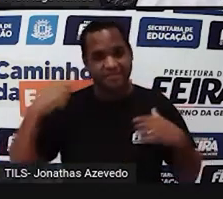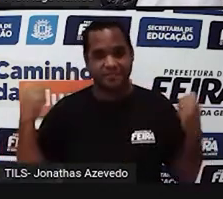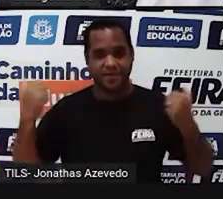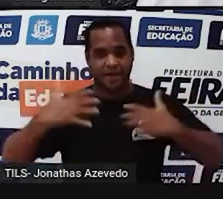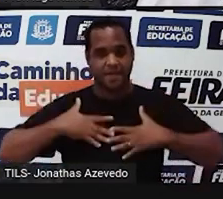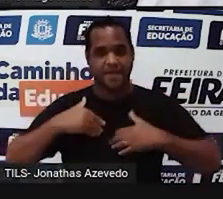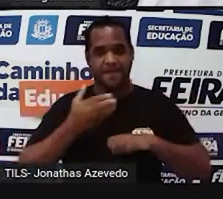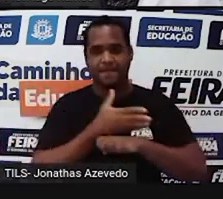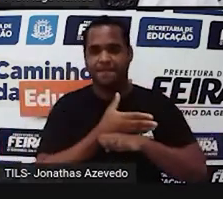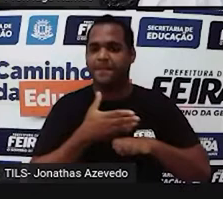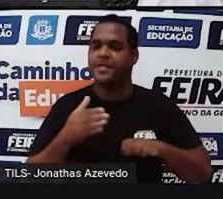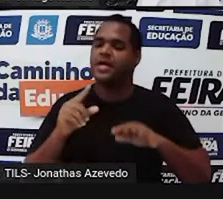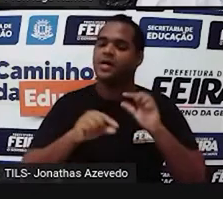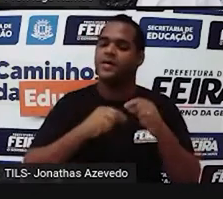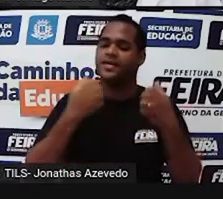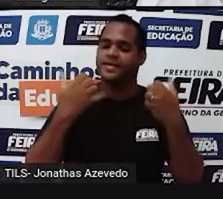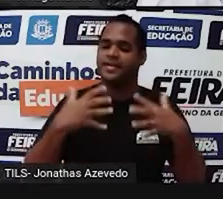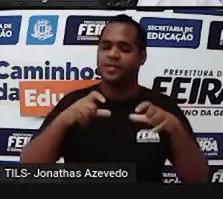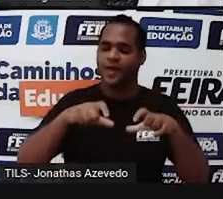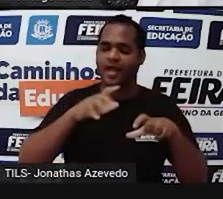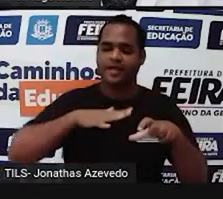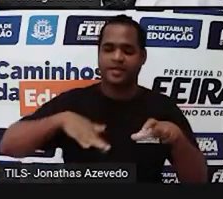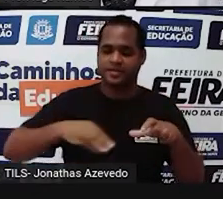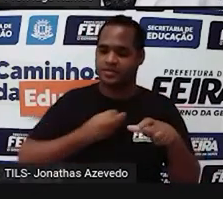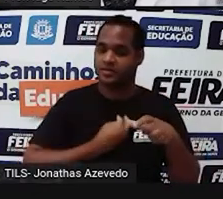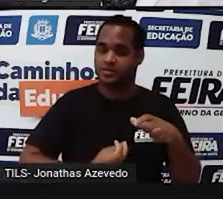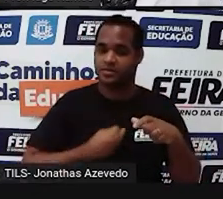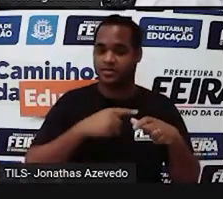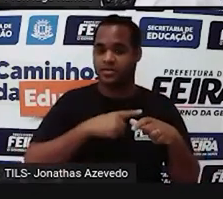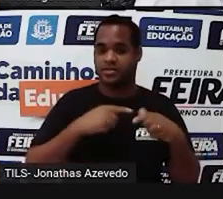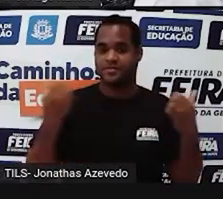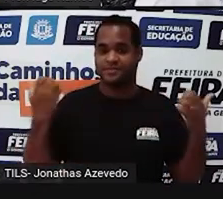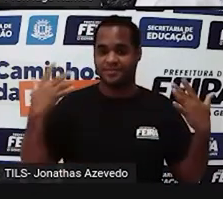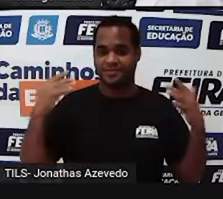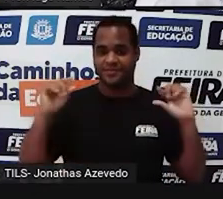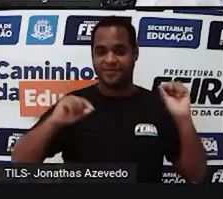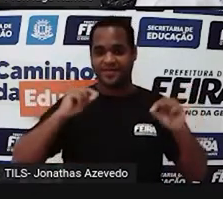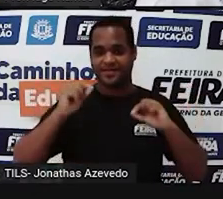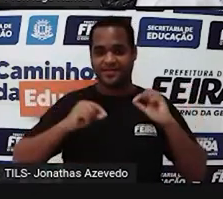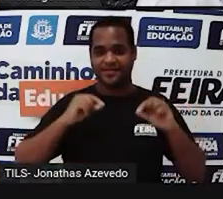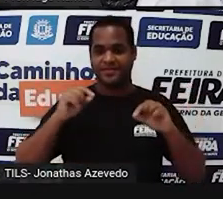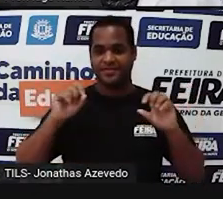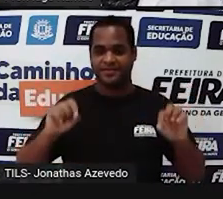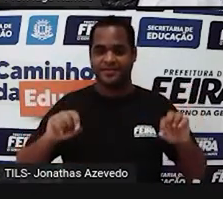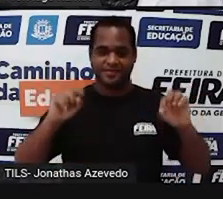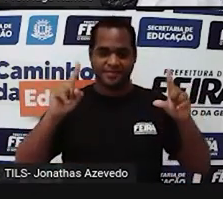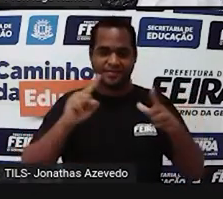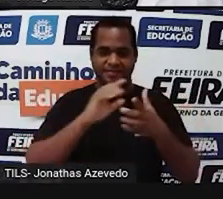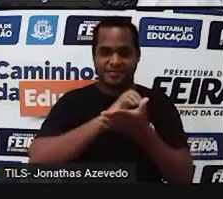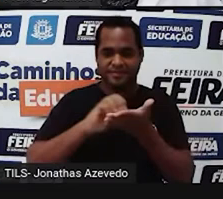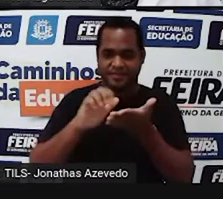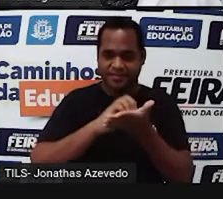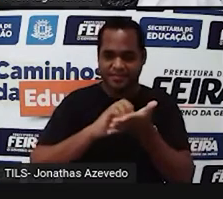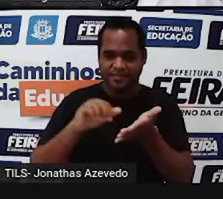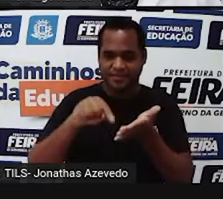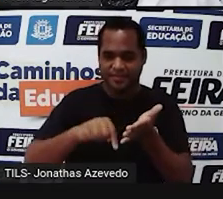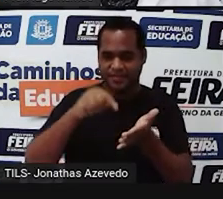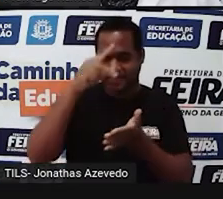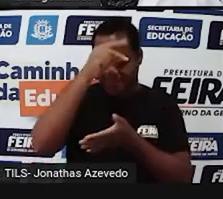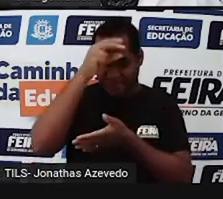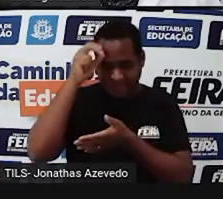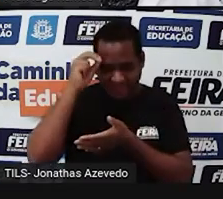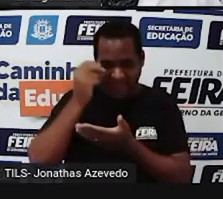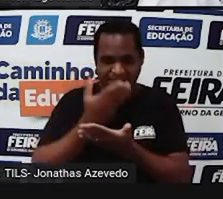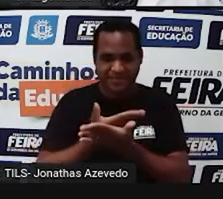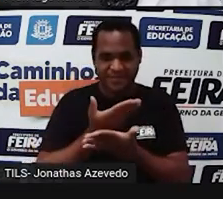e um pouquinho aqui do local onde eu estou, é que atrás de mim tem o cartaz da Secretaria Municipal de